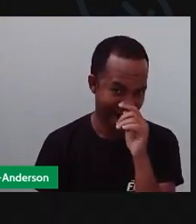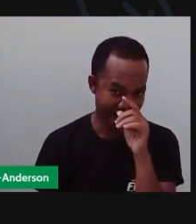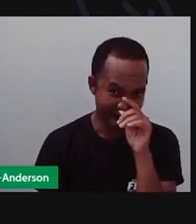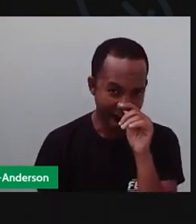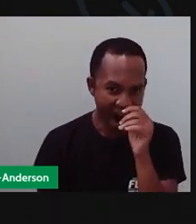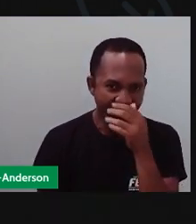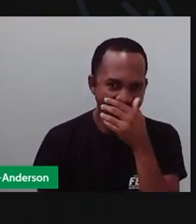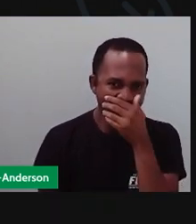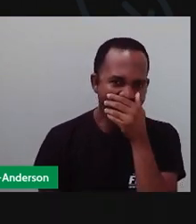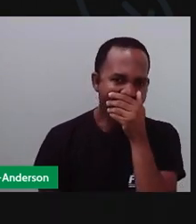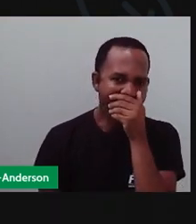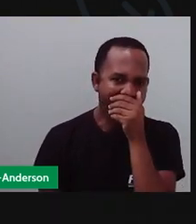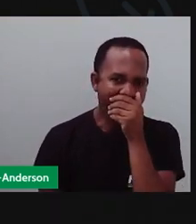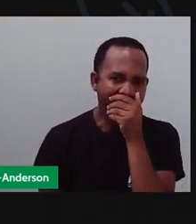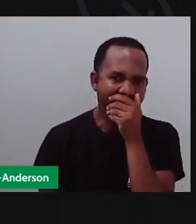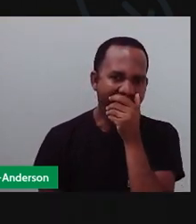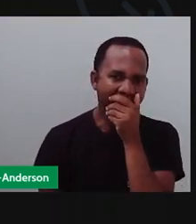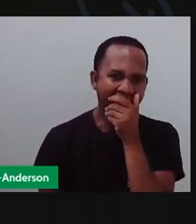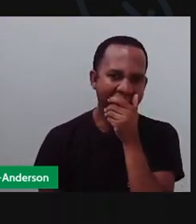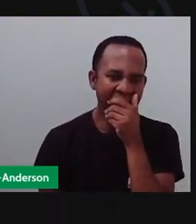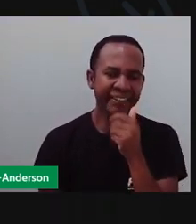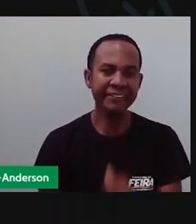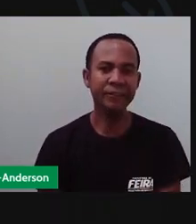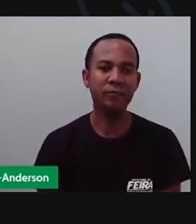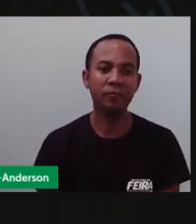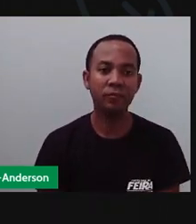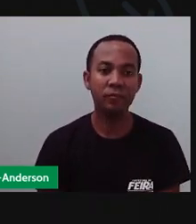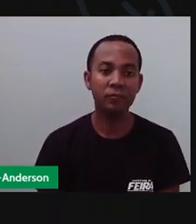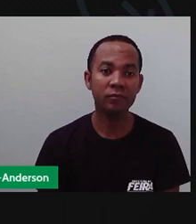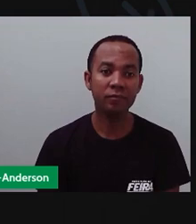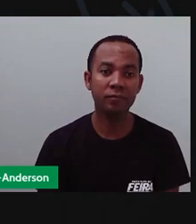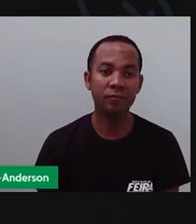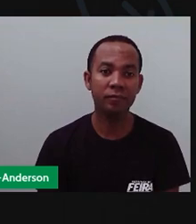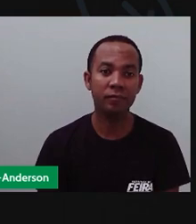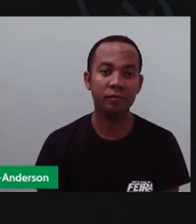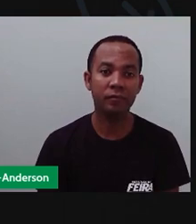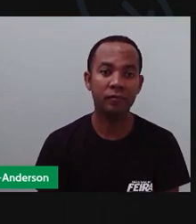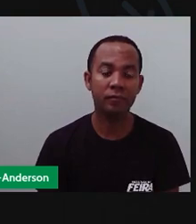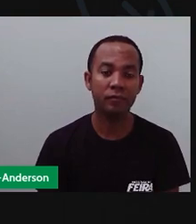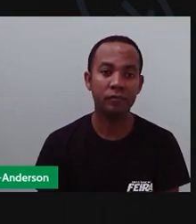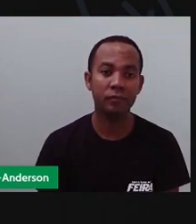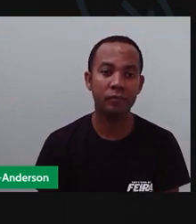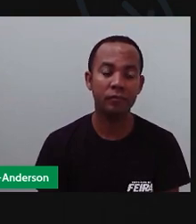Se é a cada dois centímetros, né? Por quê? Pro quadril ficar igual. Dividiu, ó.